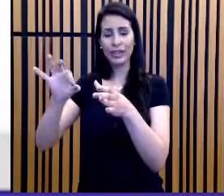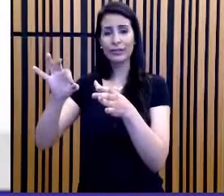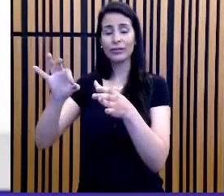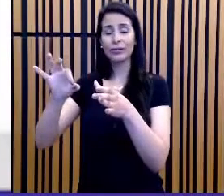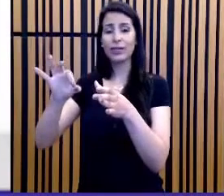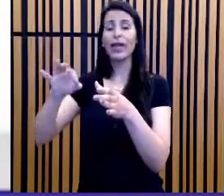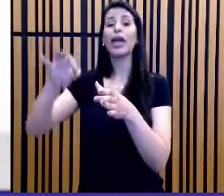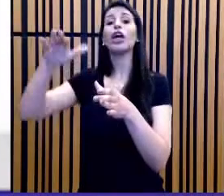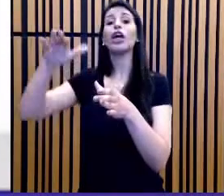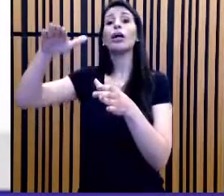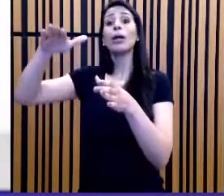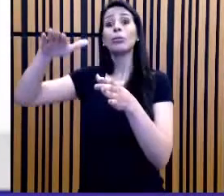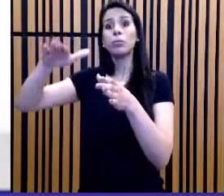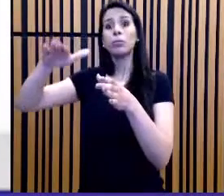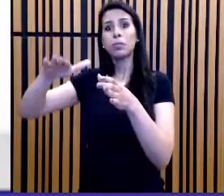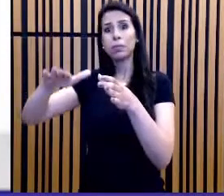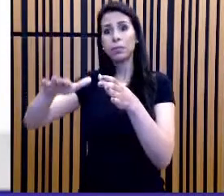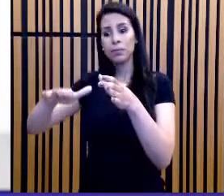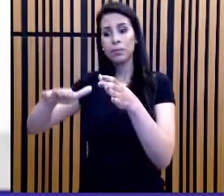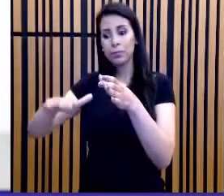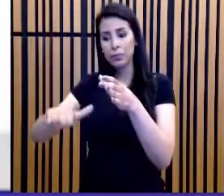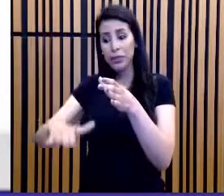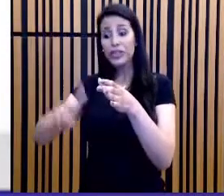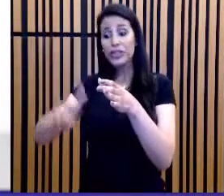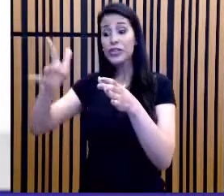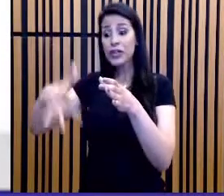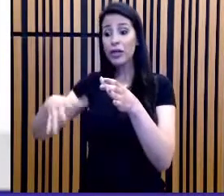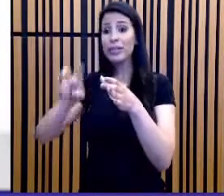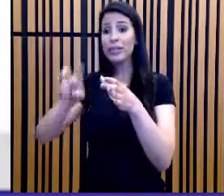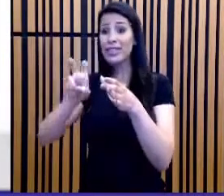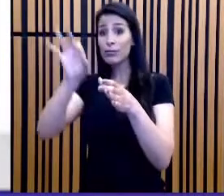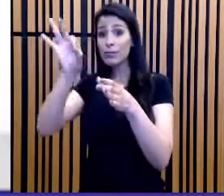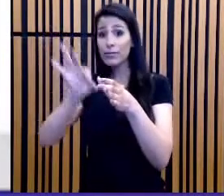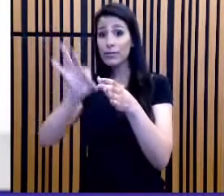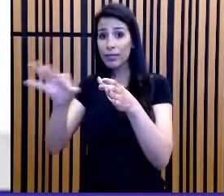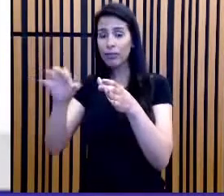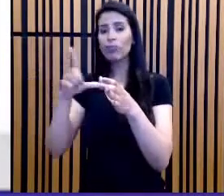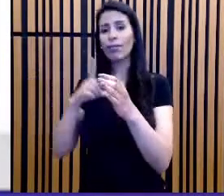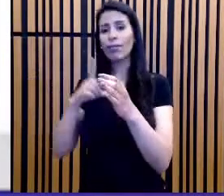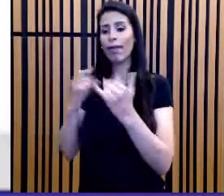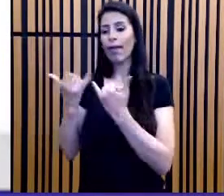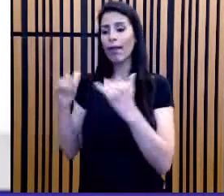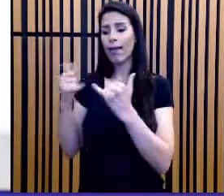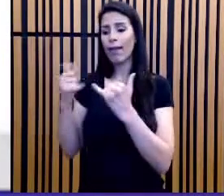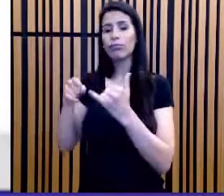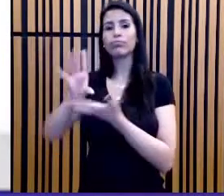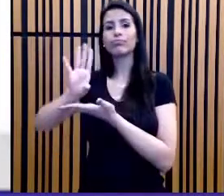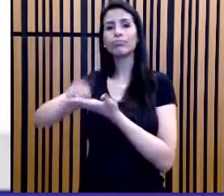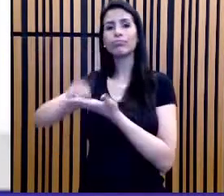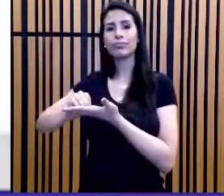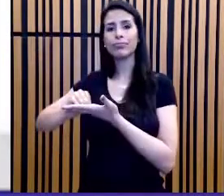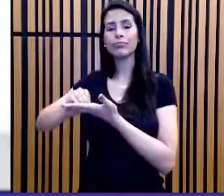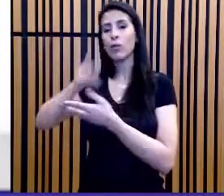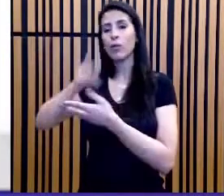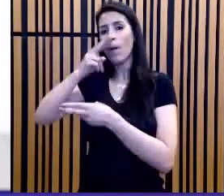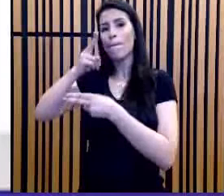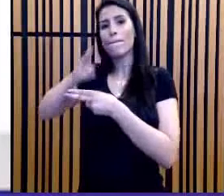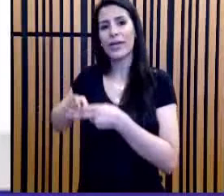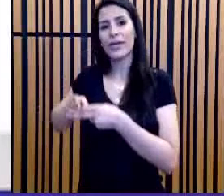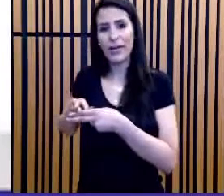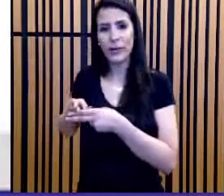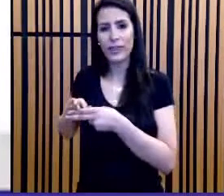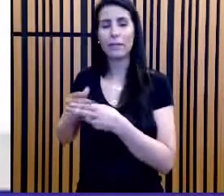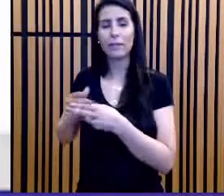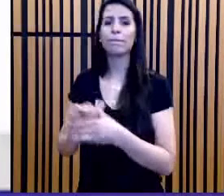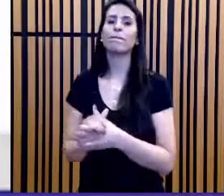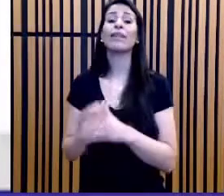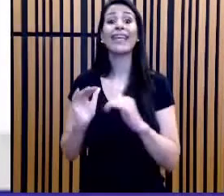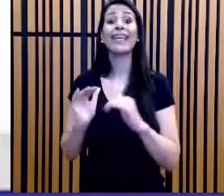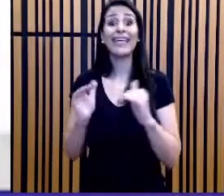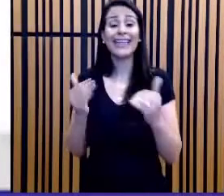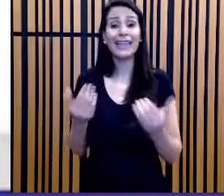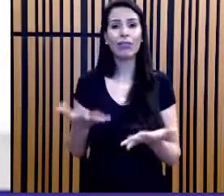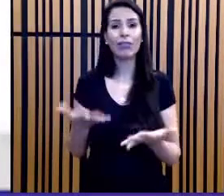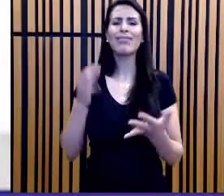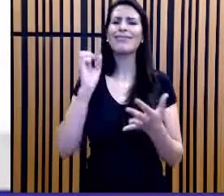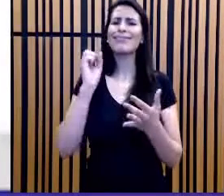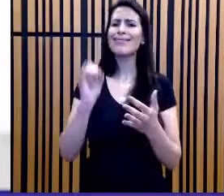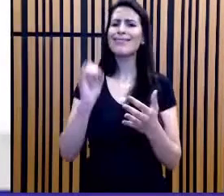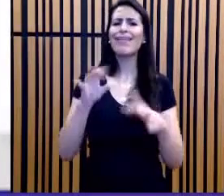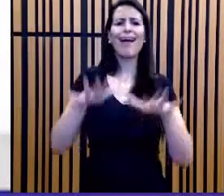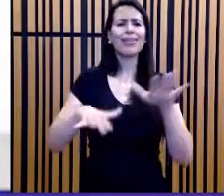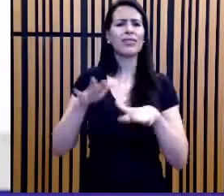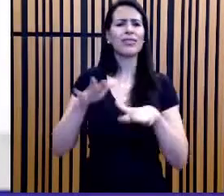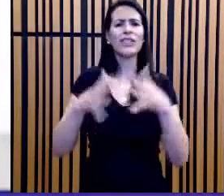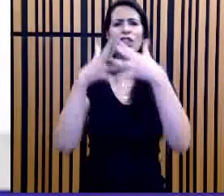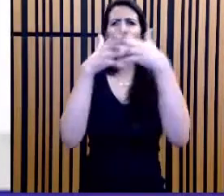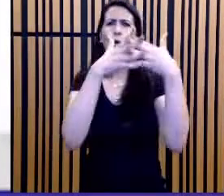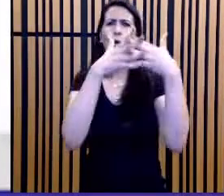funcionamento quando o volume é de 5% do volume total. Vocês vejam que por mais enrolado que seja o enunciado, se a gente dá atenção para os dados